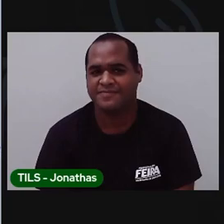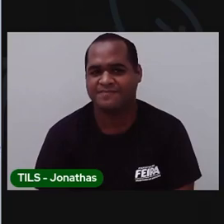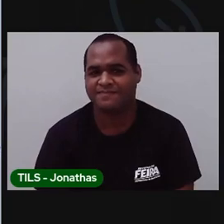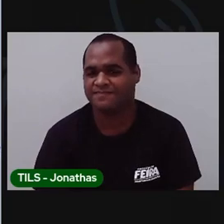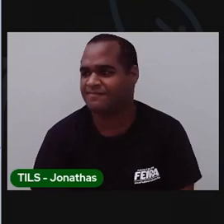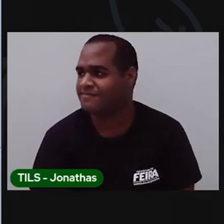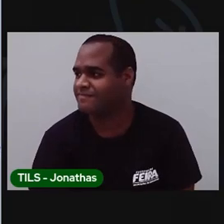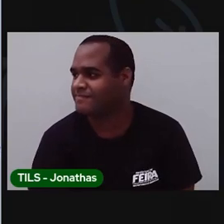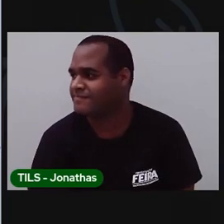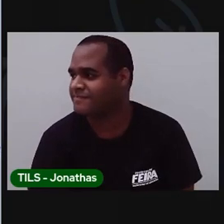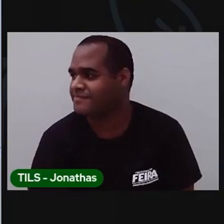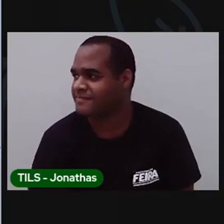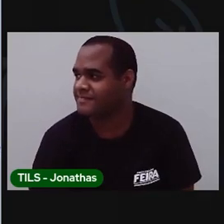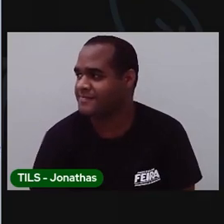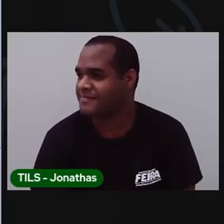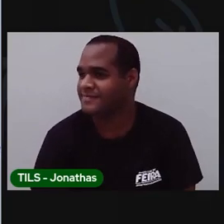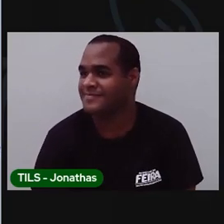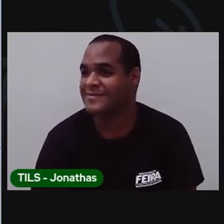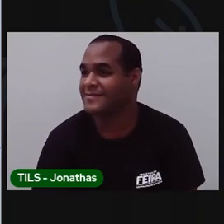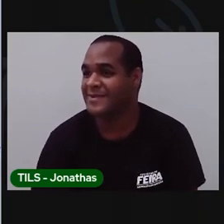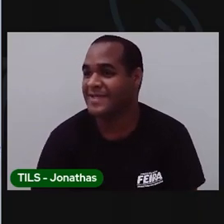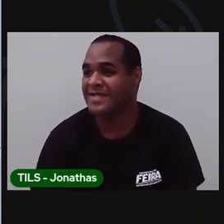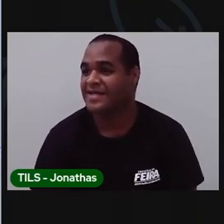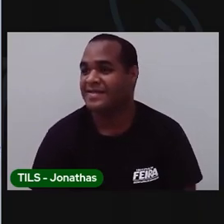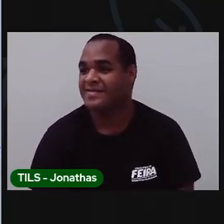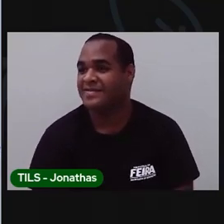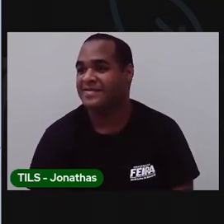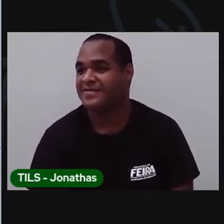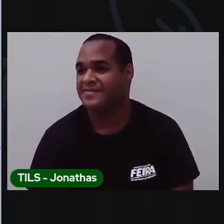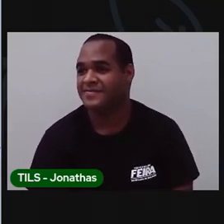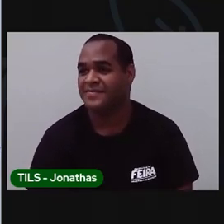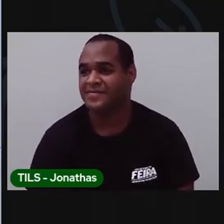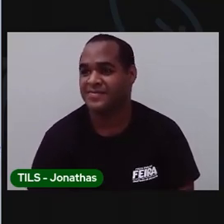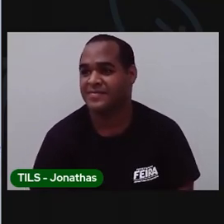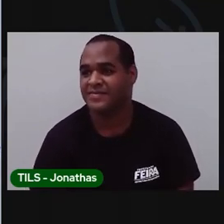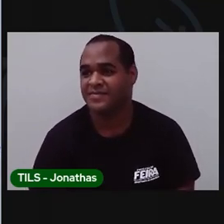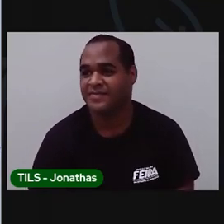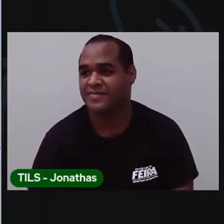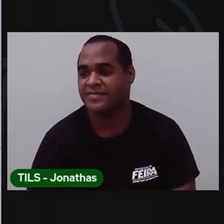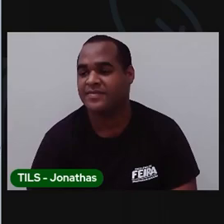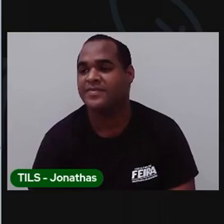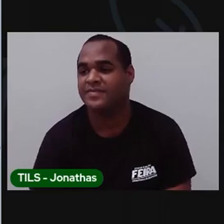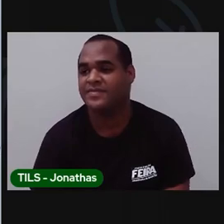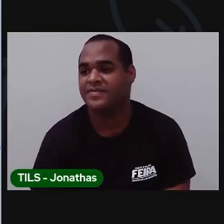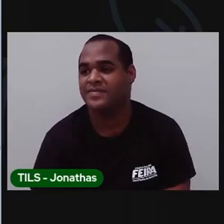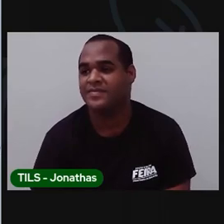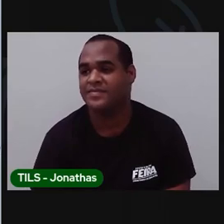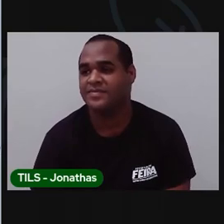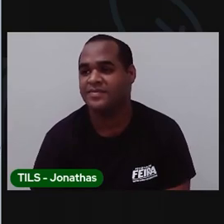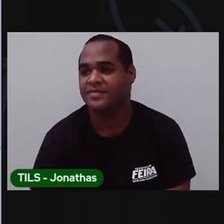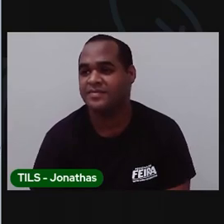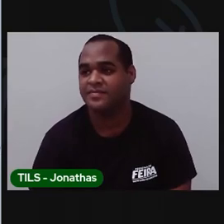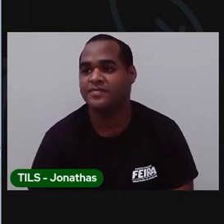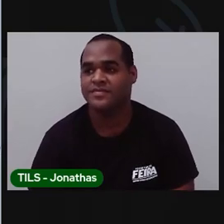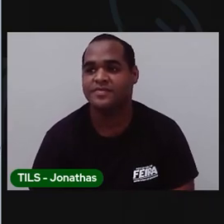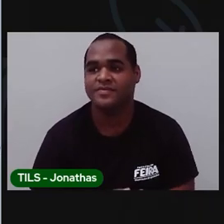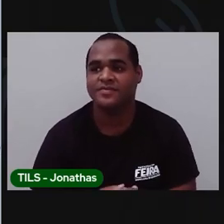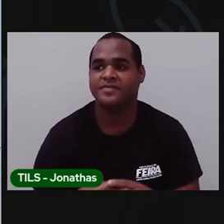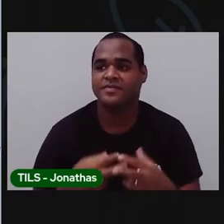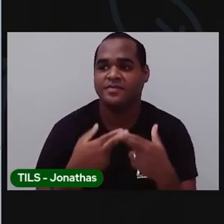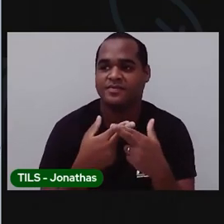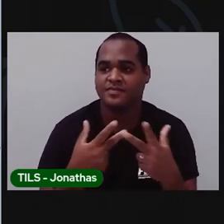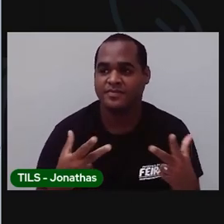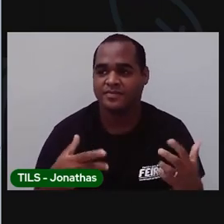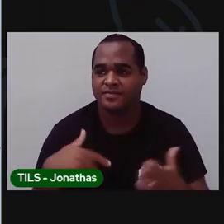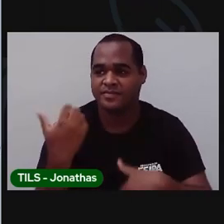lista. Nós vimos que lista é um texto que usamos para organizar as atividades do dia a dia e que também podemos escrever o nome